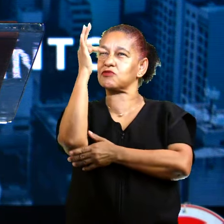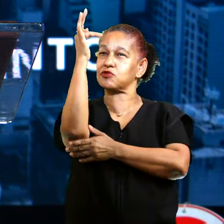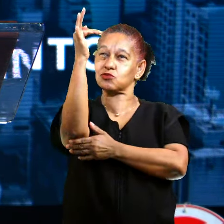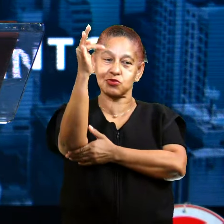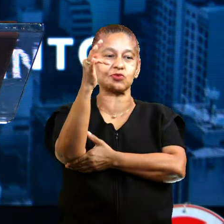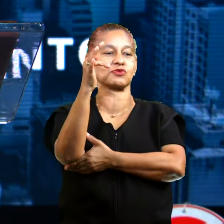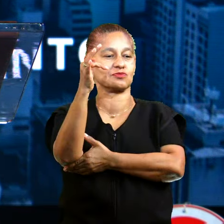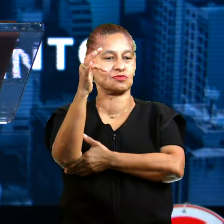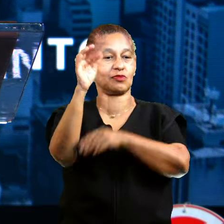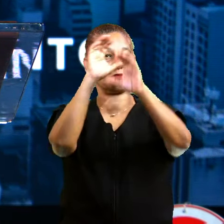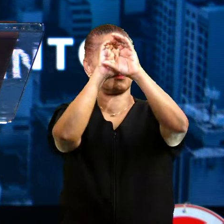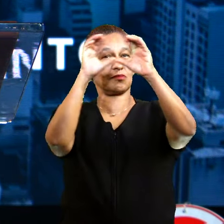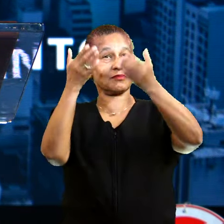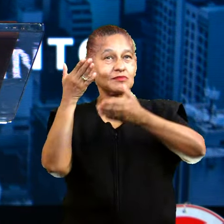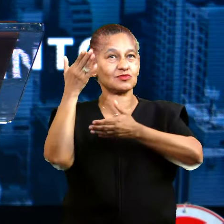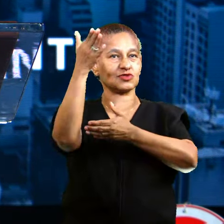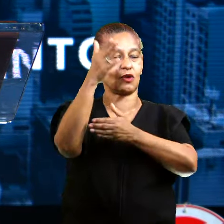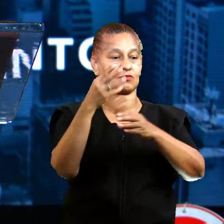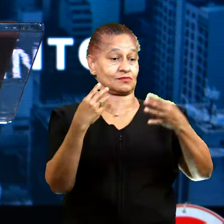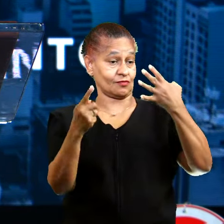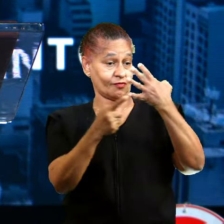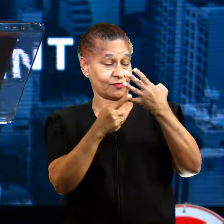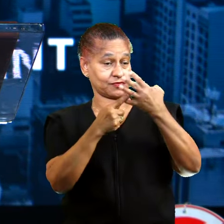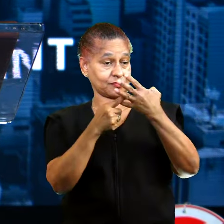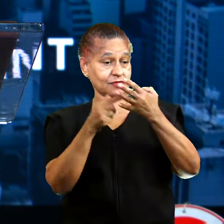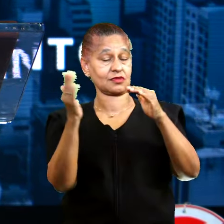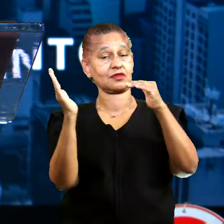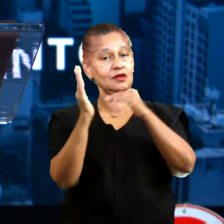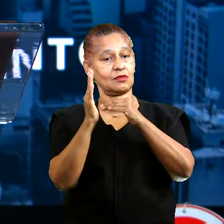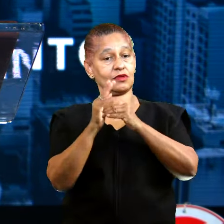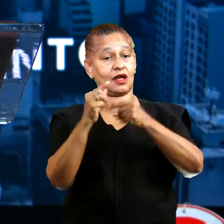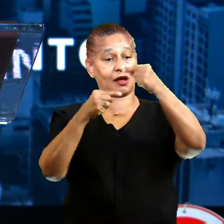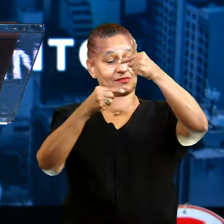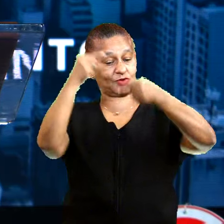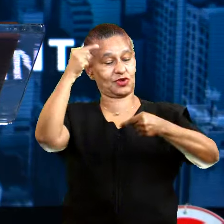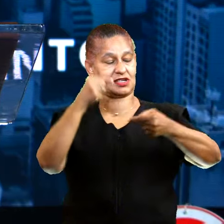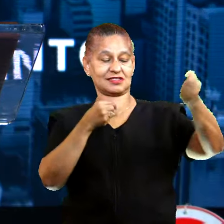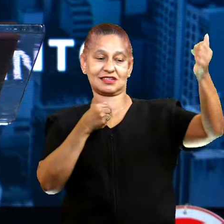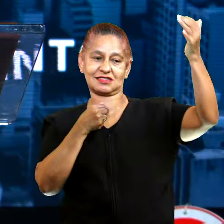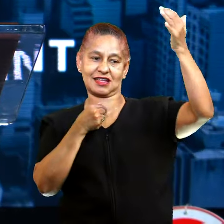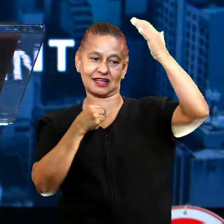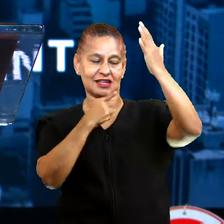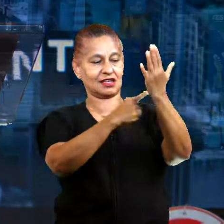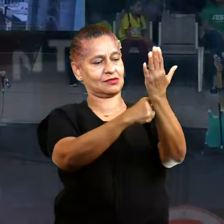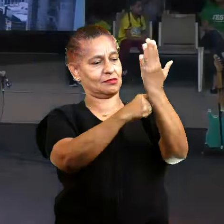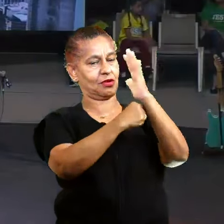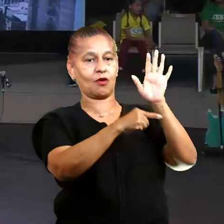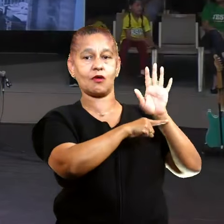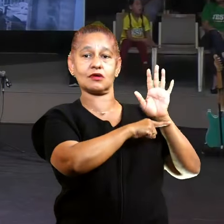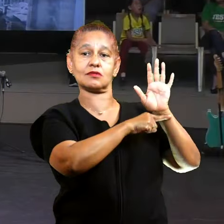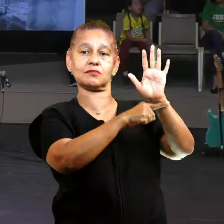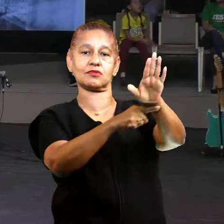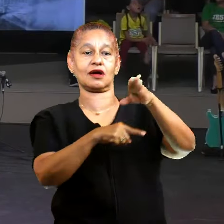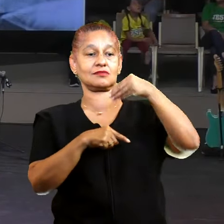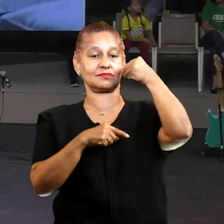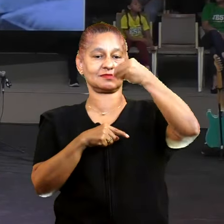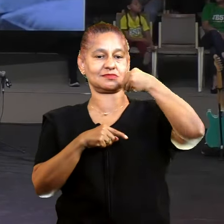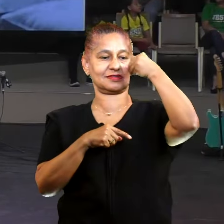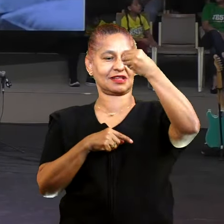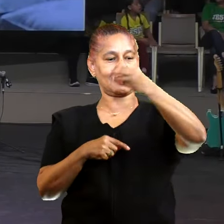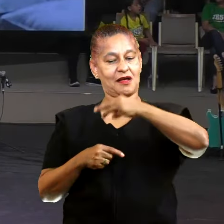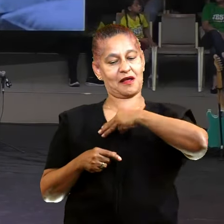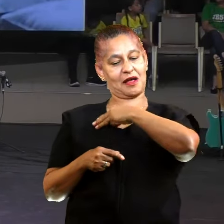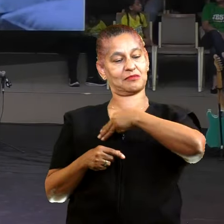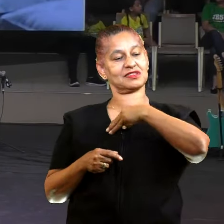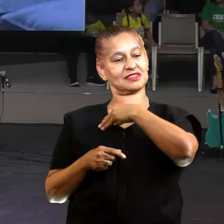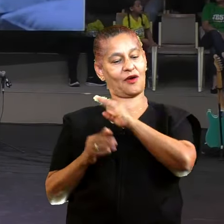ponto. A incoerência da graça nos ajuda a viver a missão na nossa casa. Eu acho lindo porque